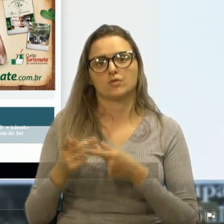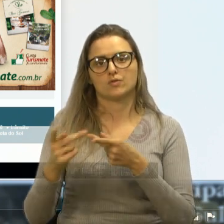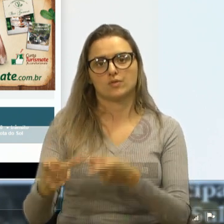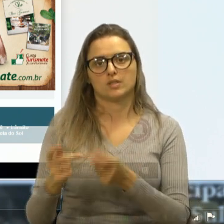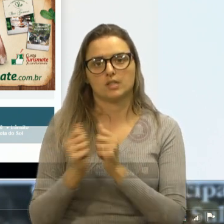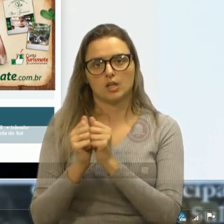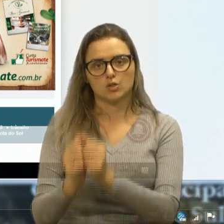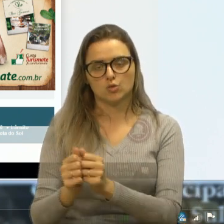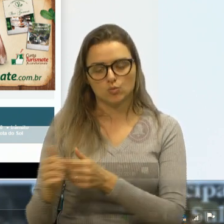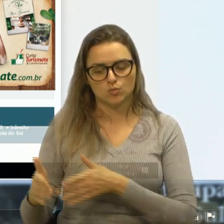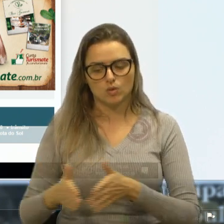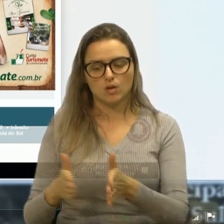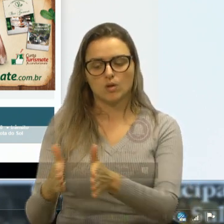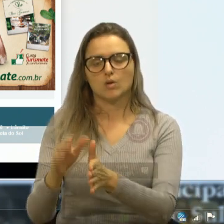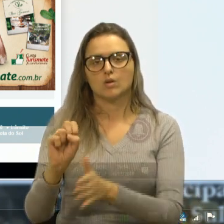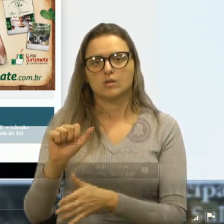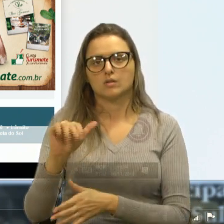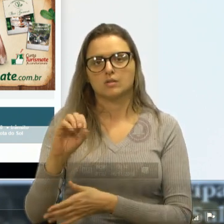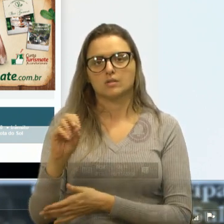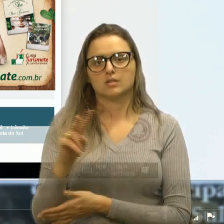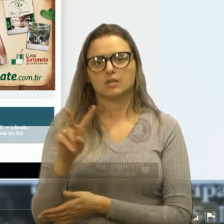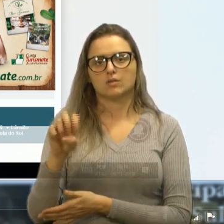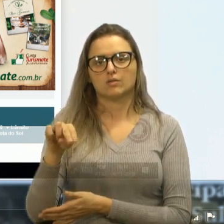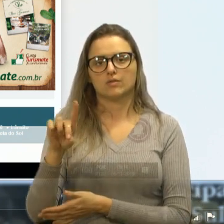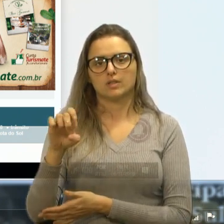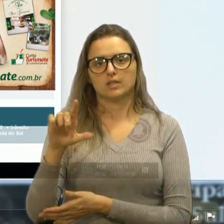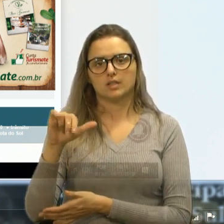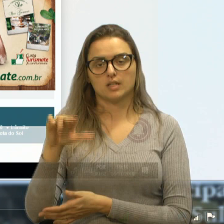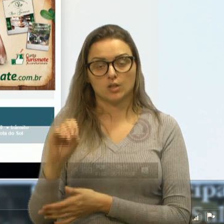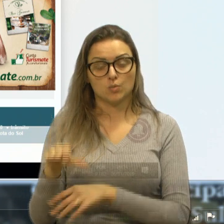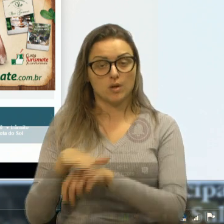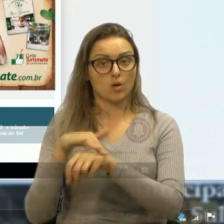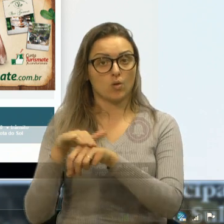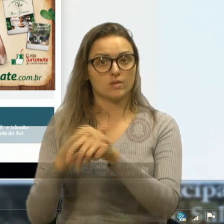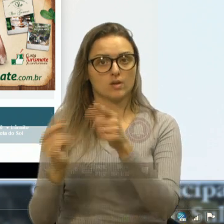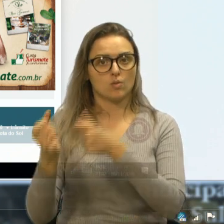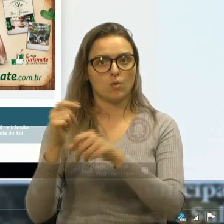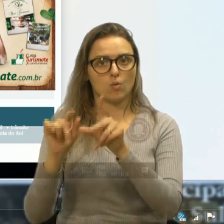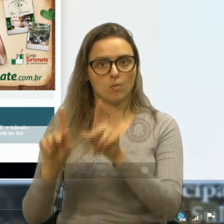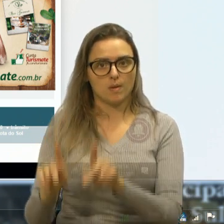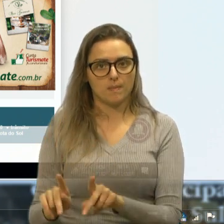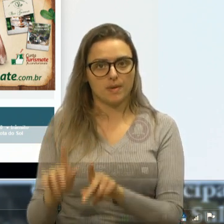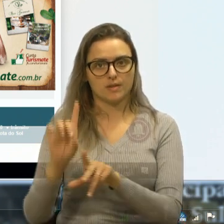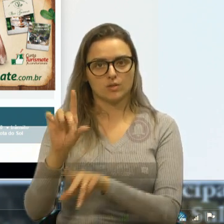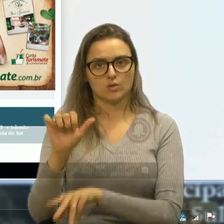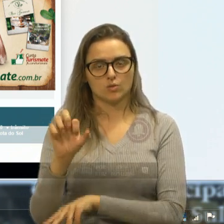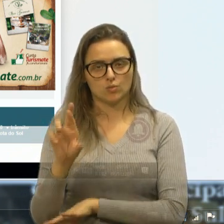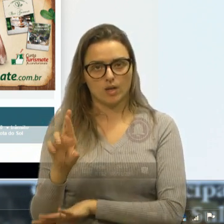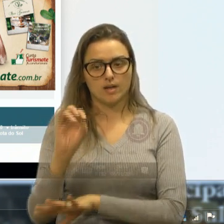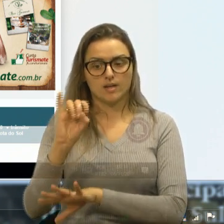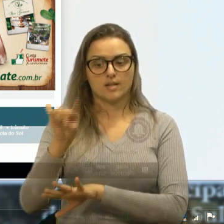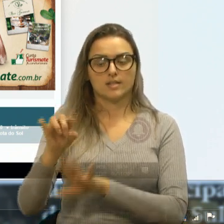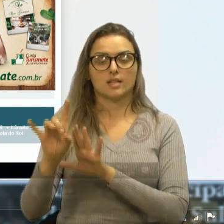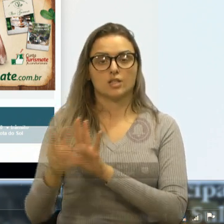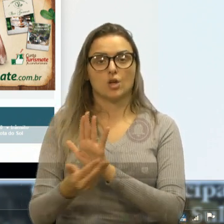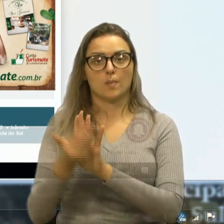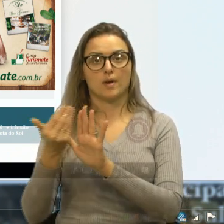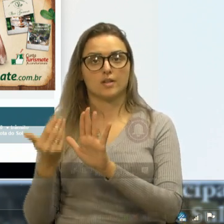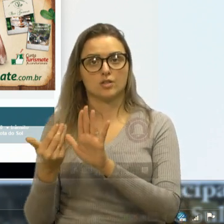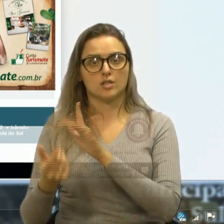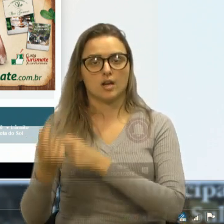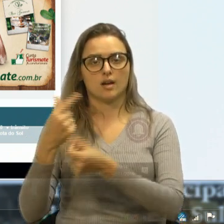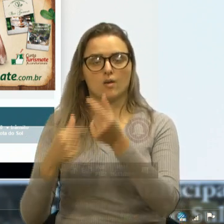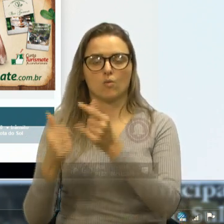a São Vedenino, para ver, falar com alguém do Dyer, para ver se é só uma meia-sola que é para fazer. Se é só para tirar meia-duzinha de pedras, não